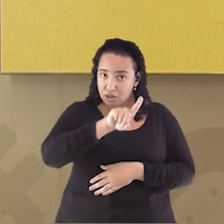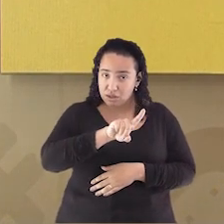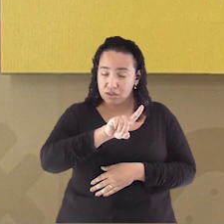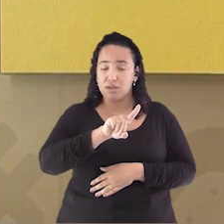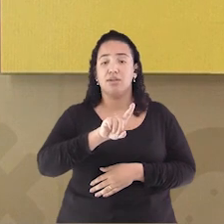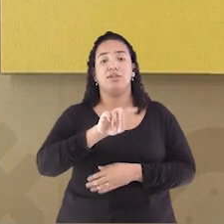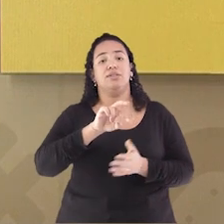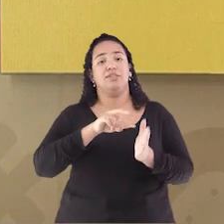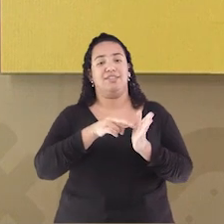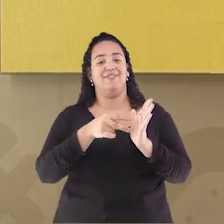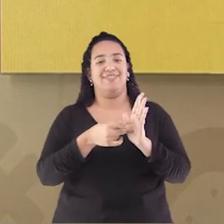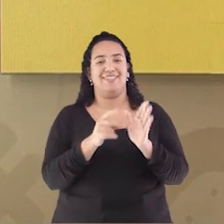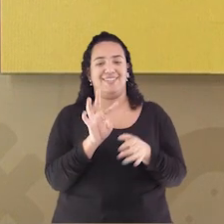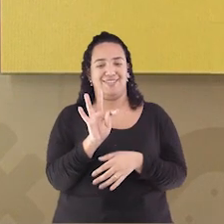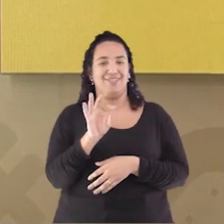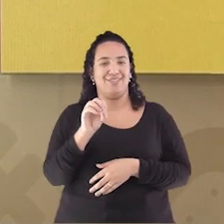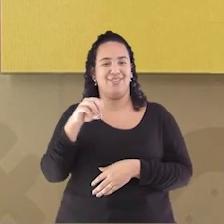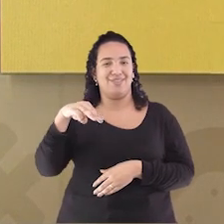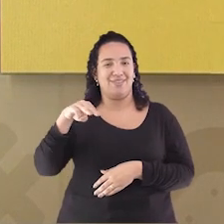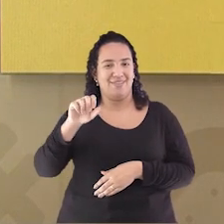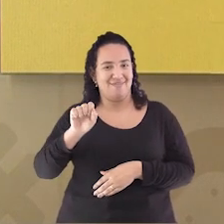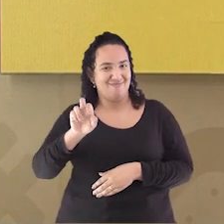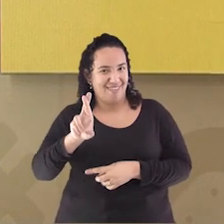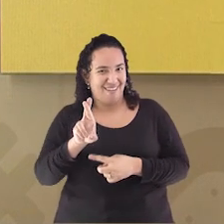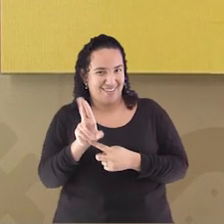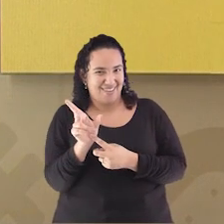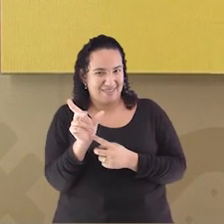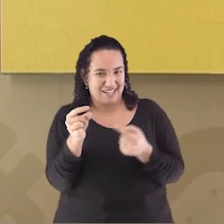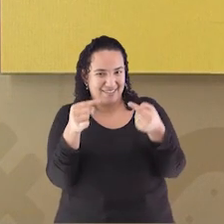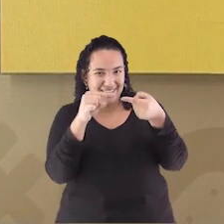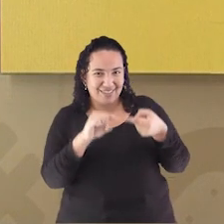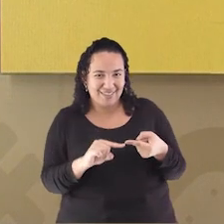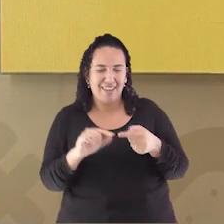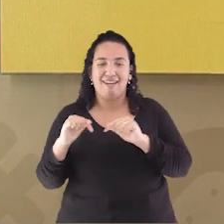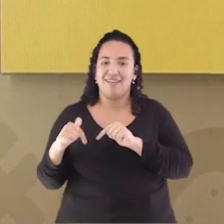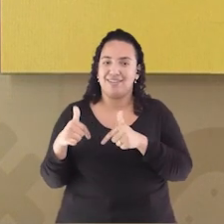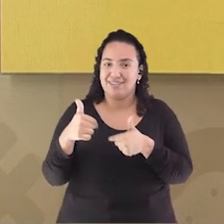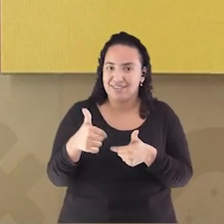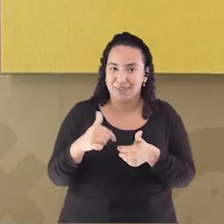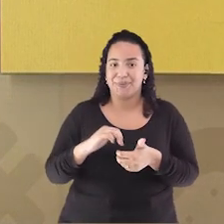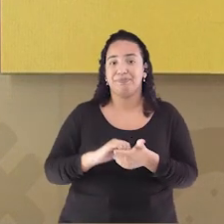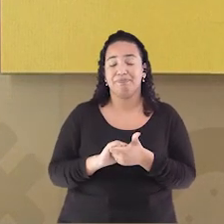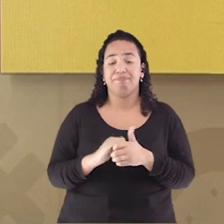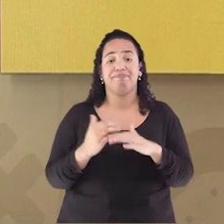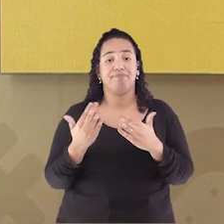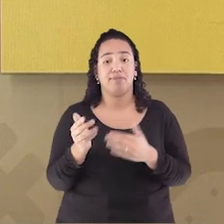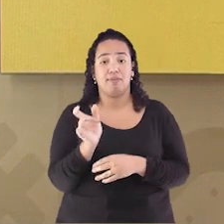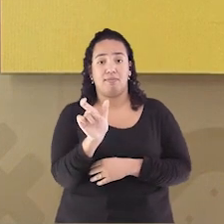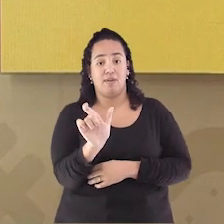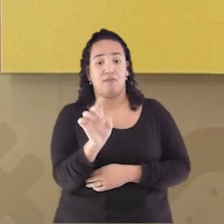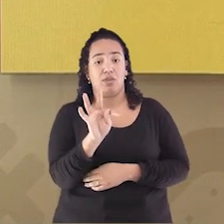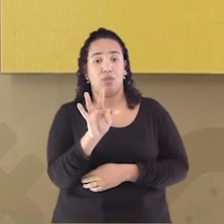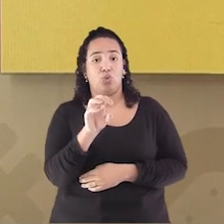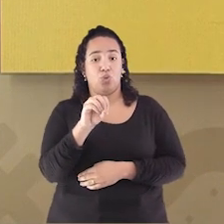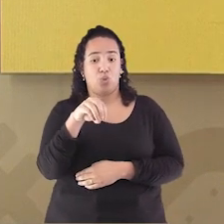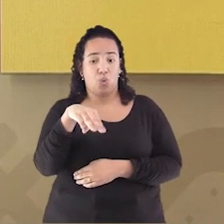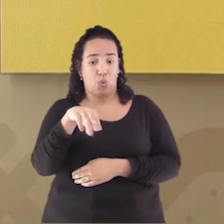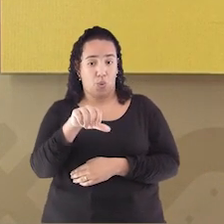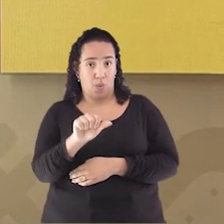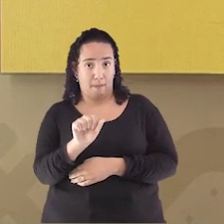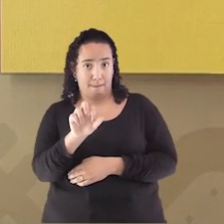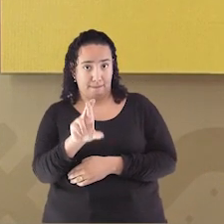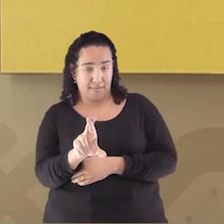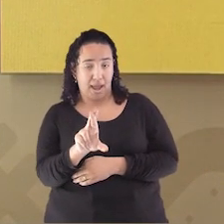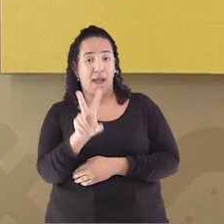tomar O ônibus Também É uma ação Então A palavra Tomar Além de ser Um